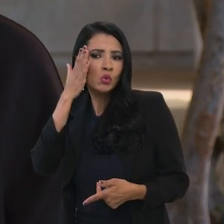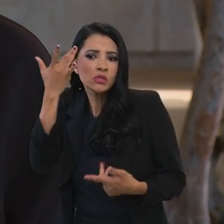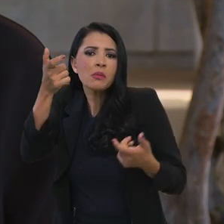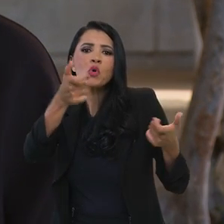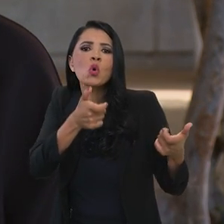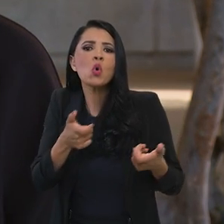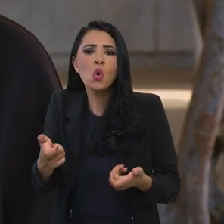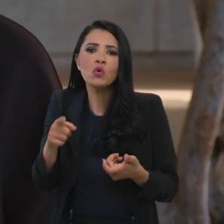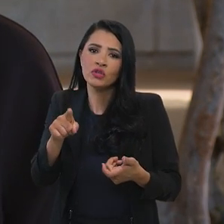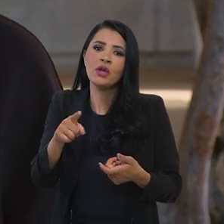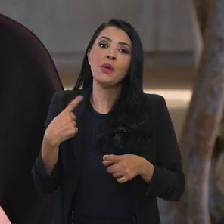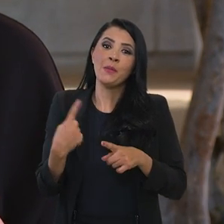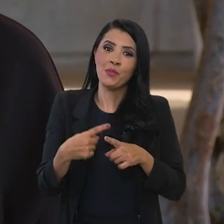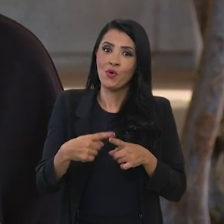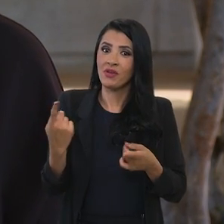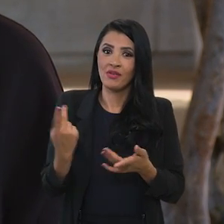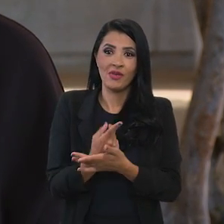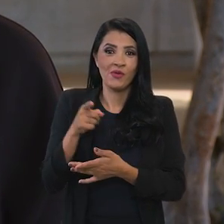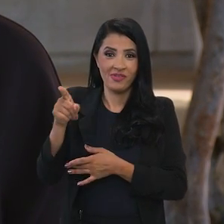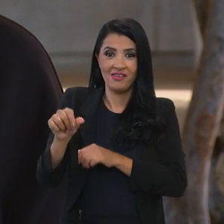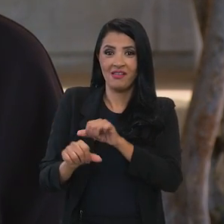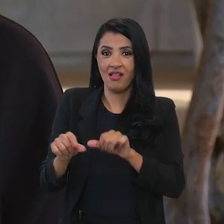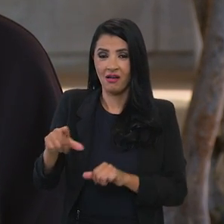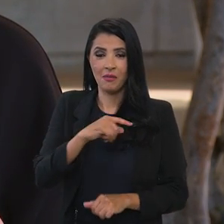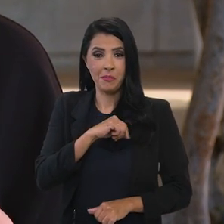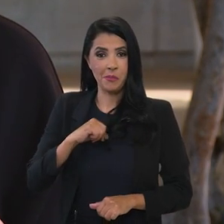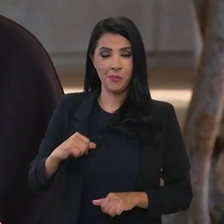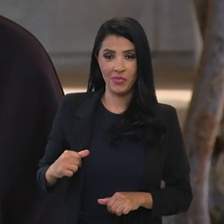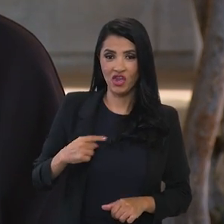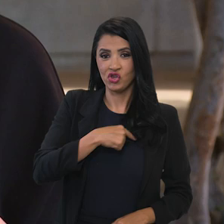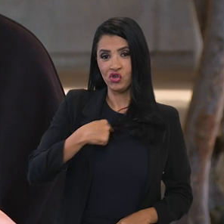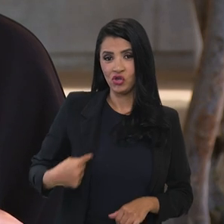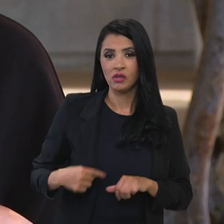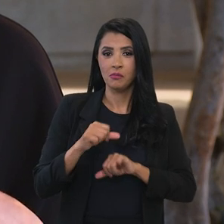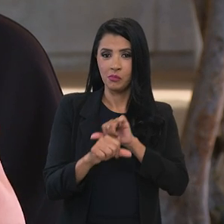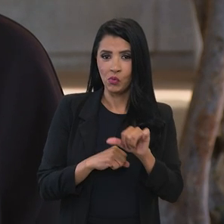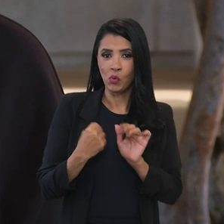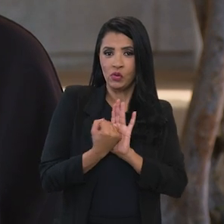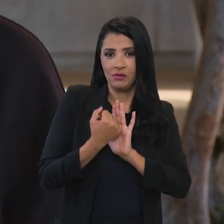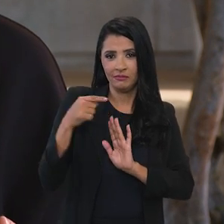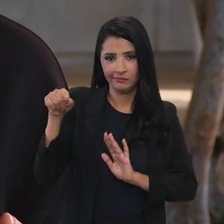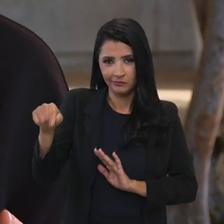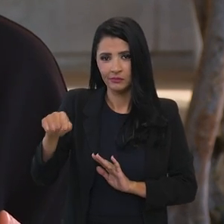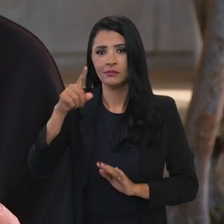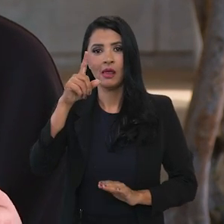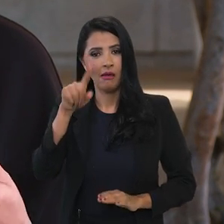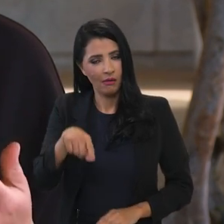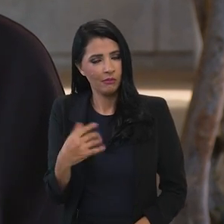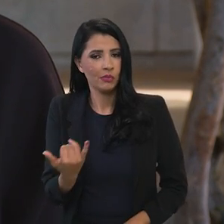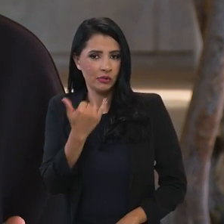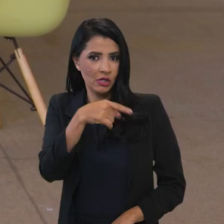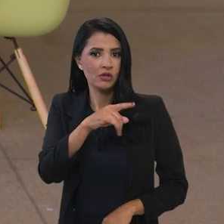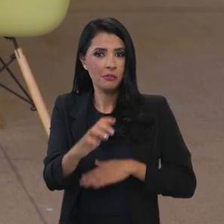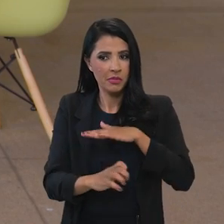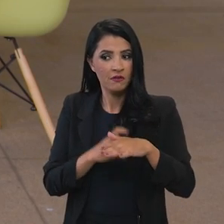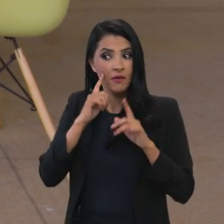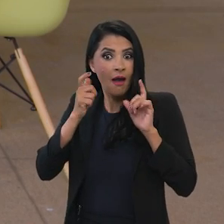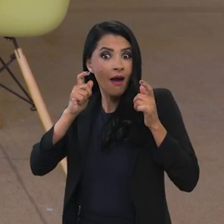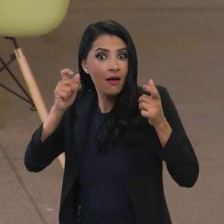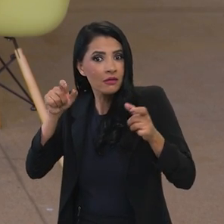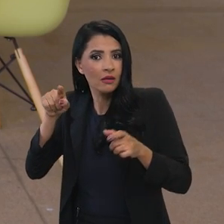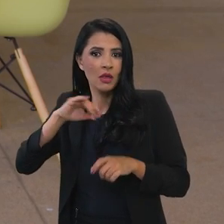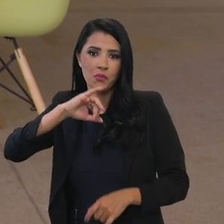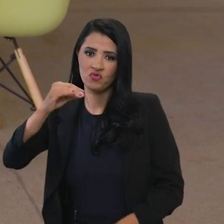a transformação acontece na China. Então é muito importante que as empresas brasileiras estejam atentas às oportunidades no mercado chinês